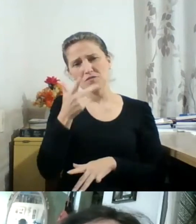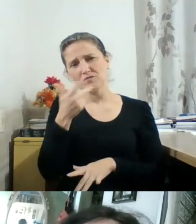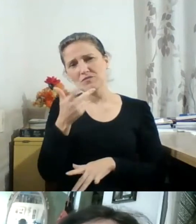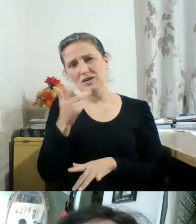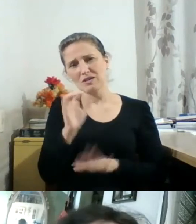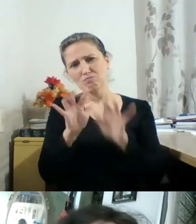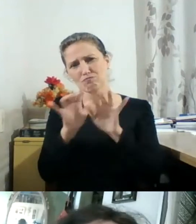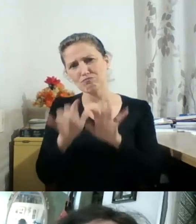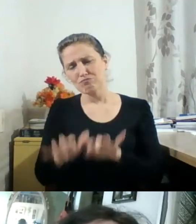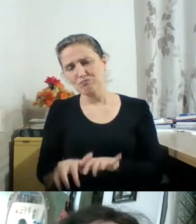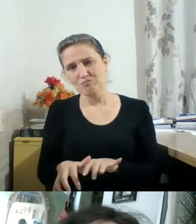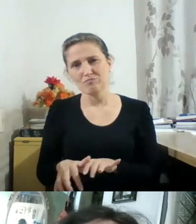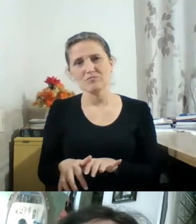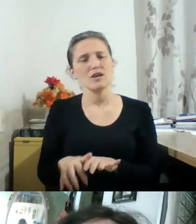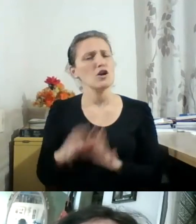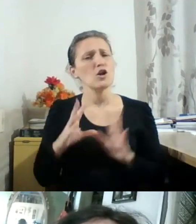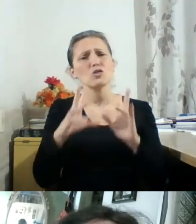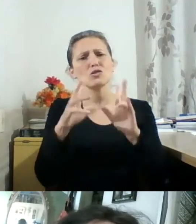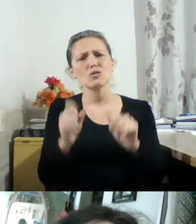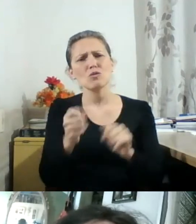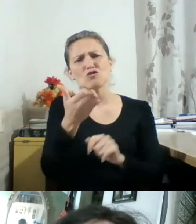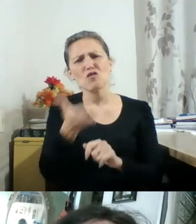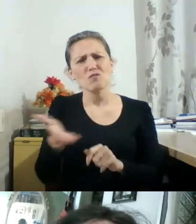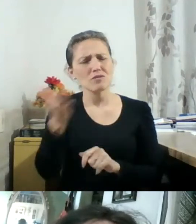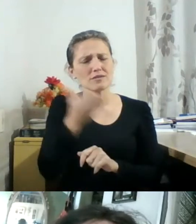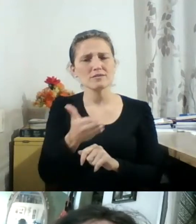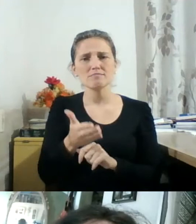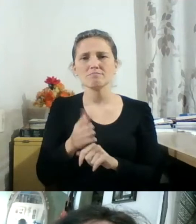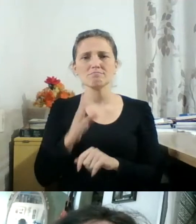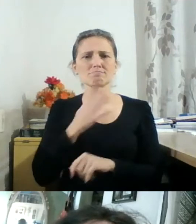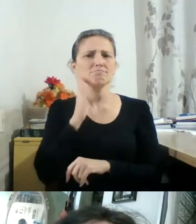de vocês todos, Ângela Magalhães, Nádia Peregrino